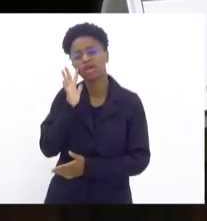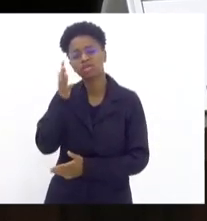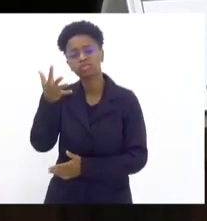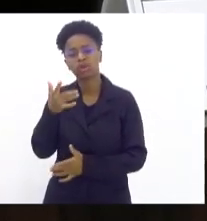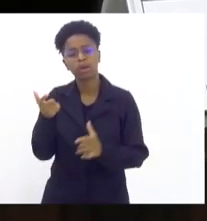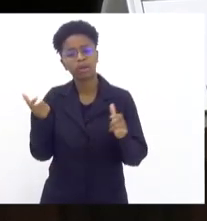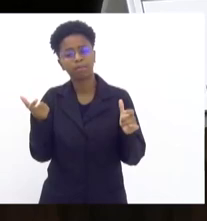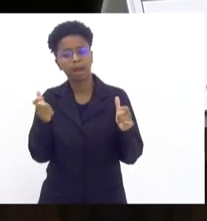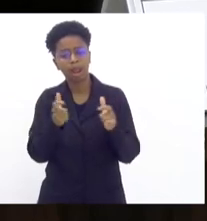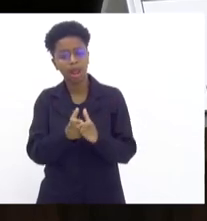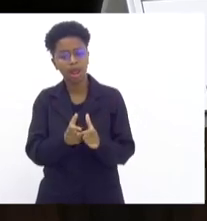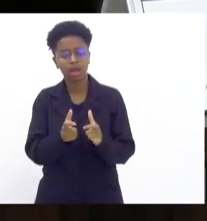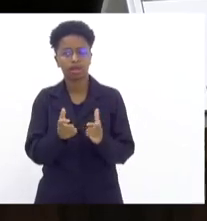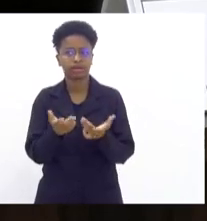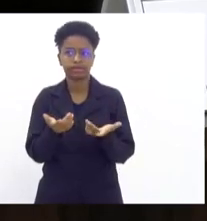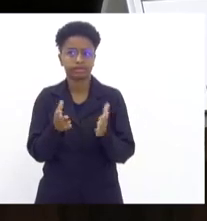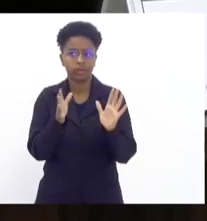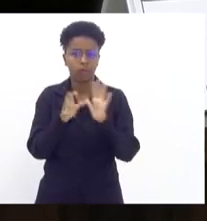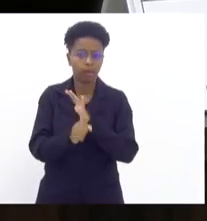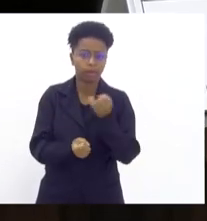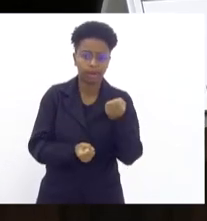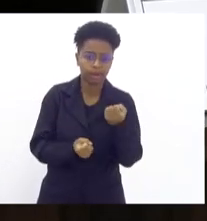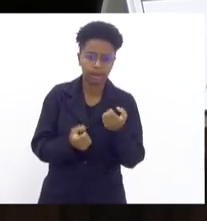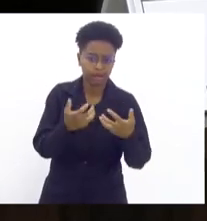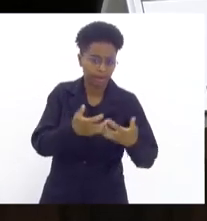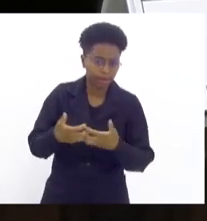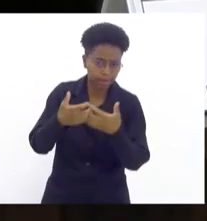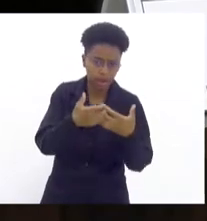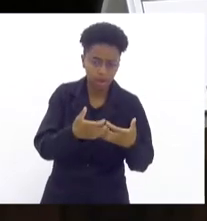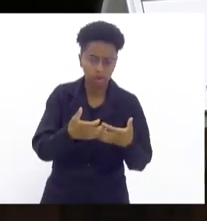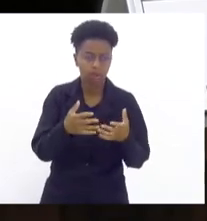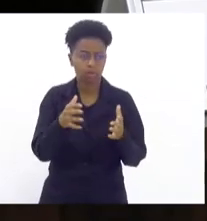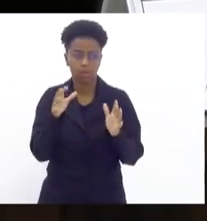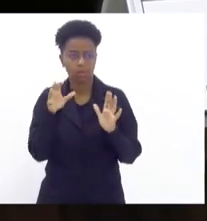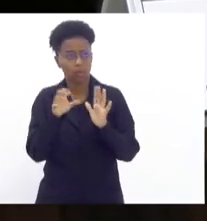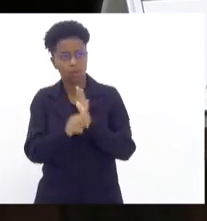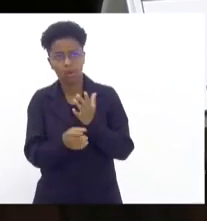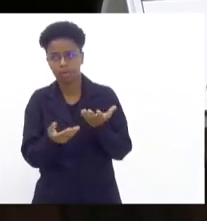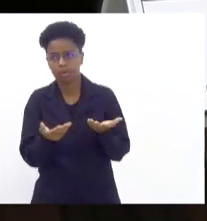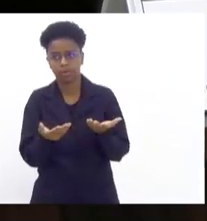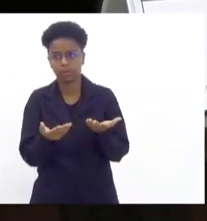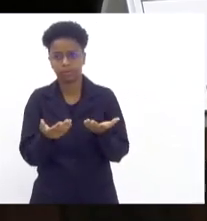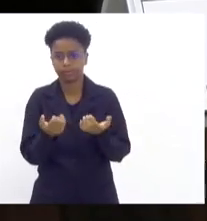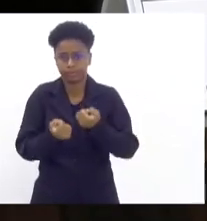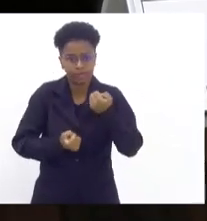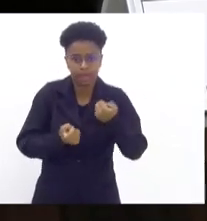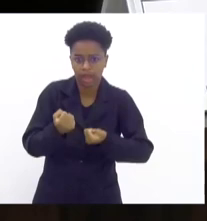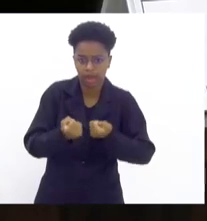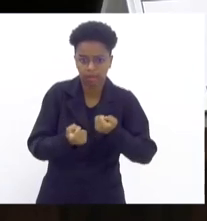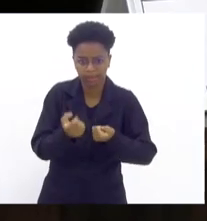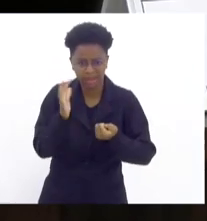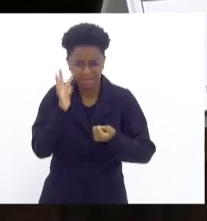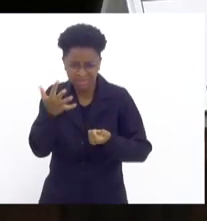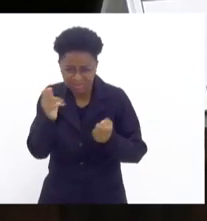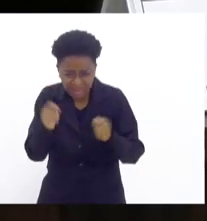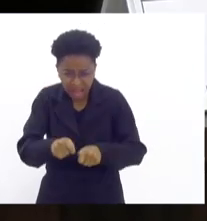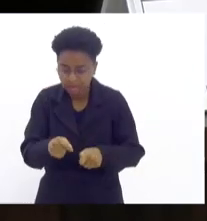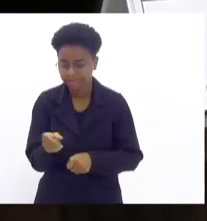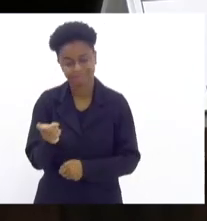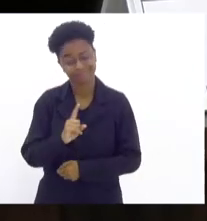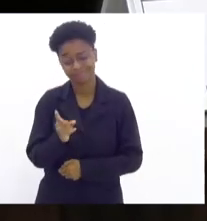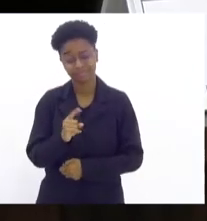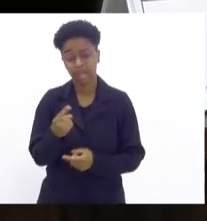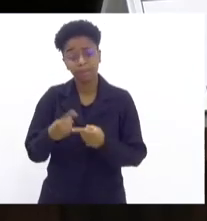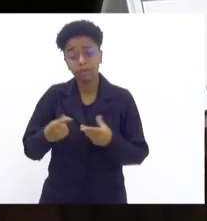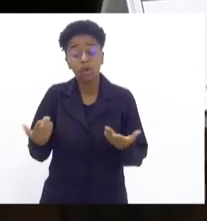da questão do roubo de carga, com a redução da questão do roubo de veículo. É porque hoje eles